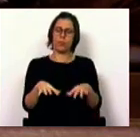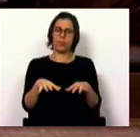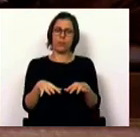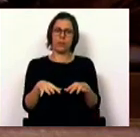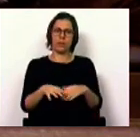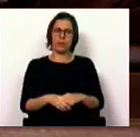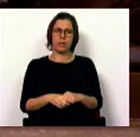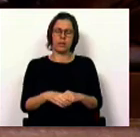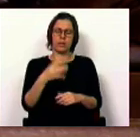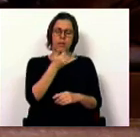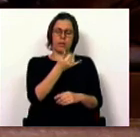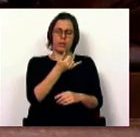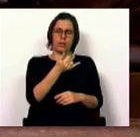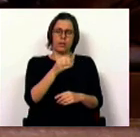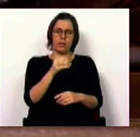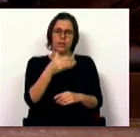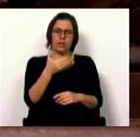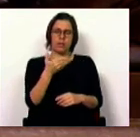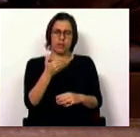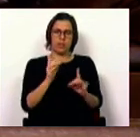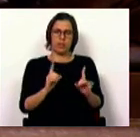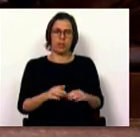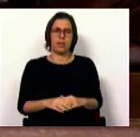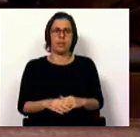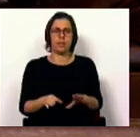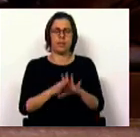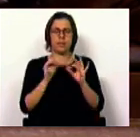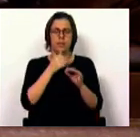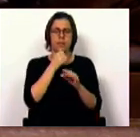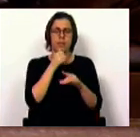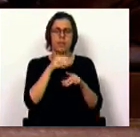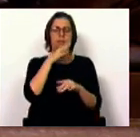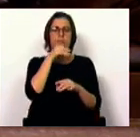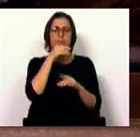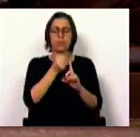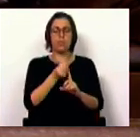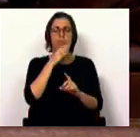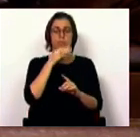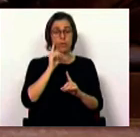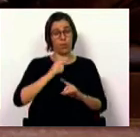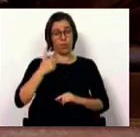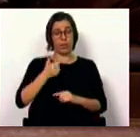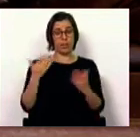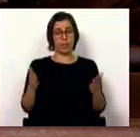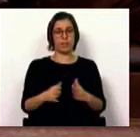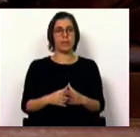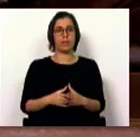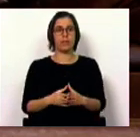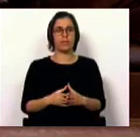de 2017, como medidas de polícia foram essenciais,